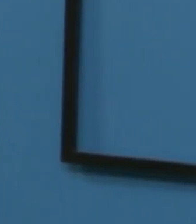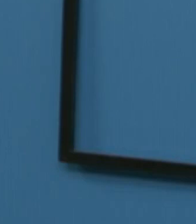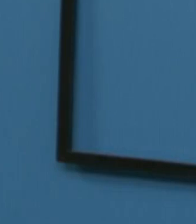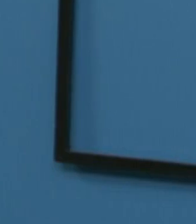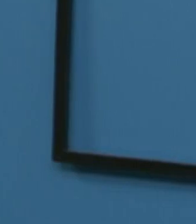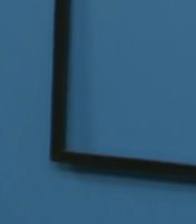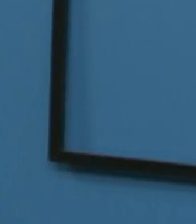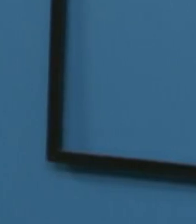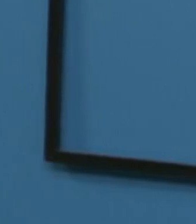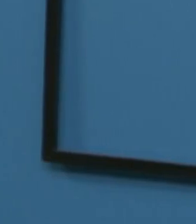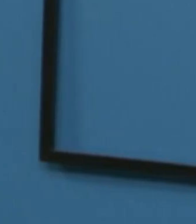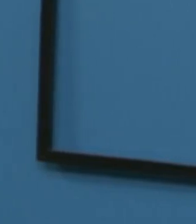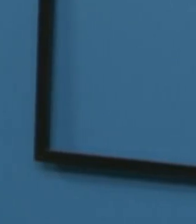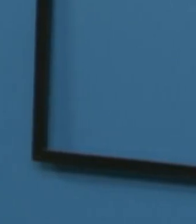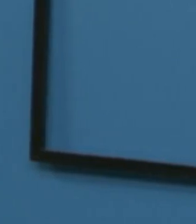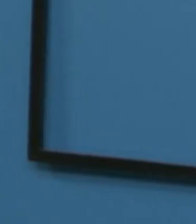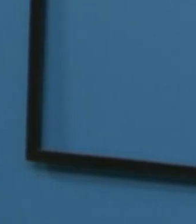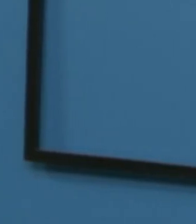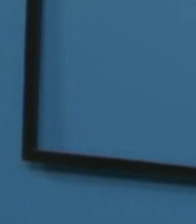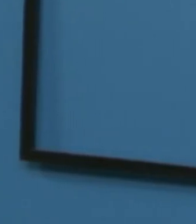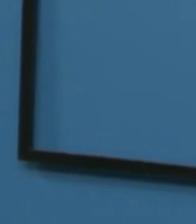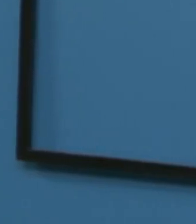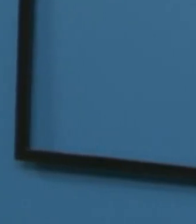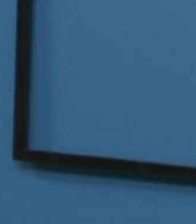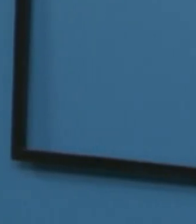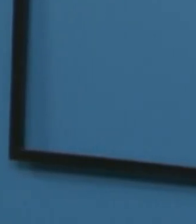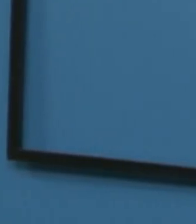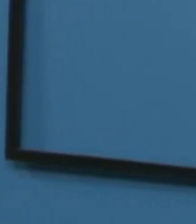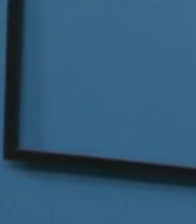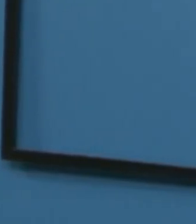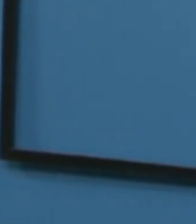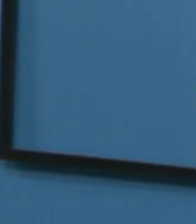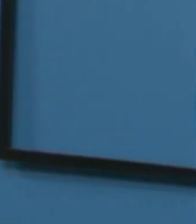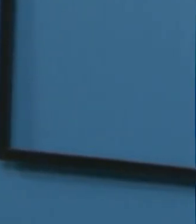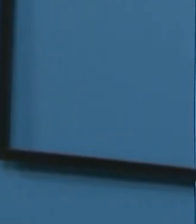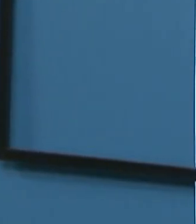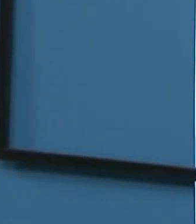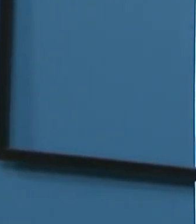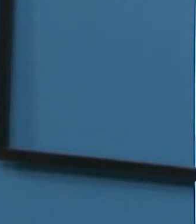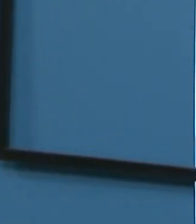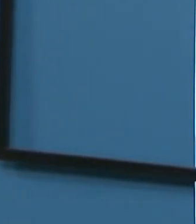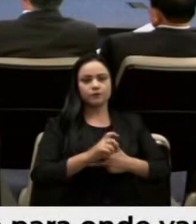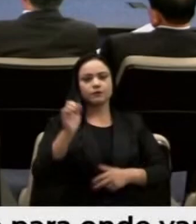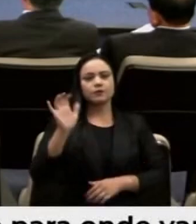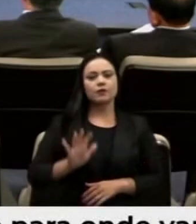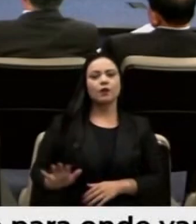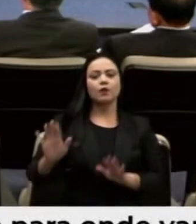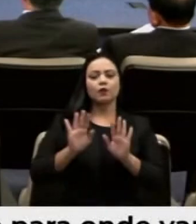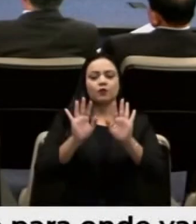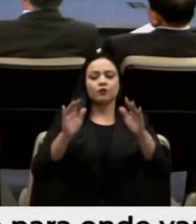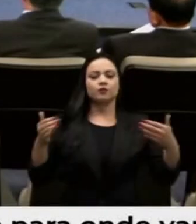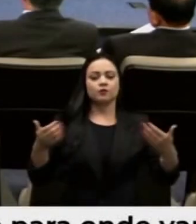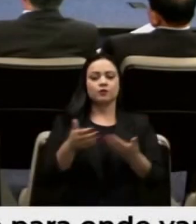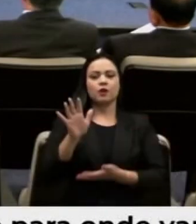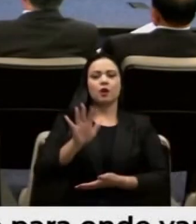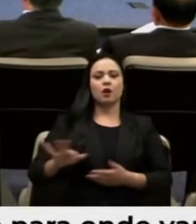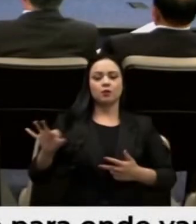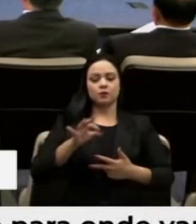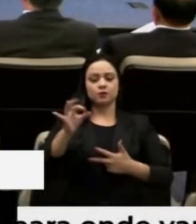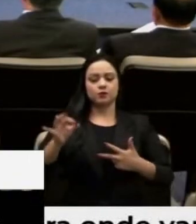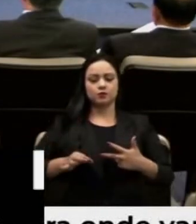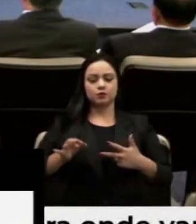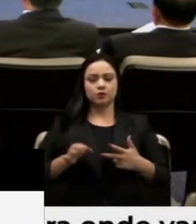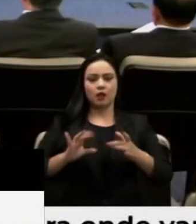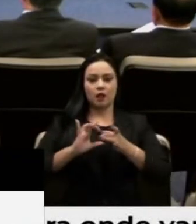jornalistas e desinformação. A repórter Evne Araújo tem as informações. A liberdade de